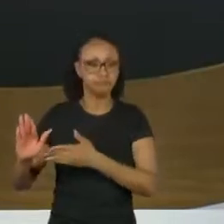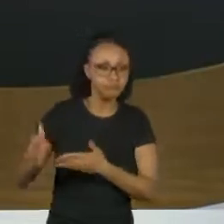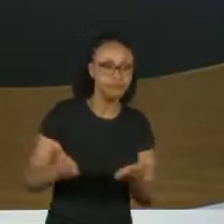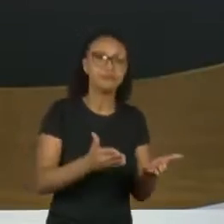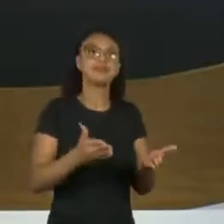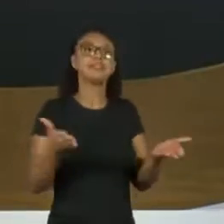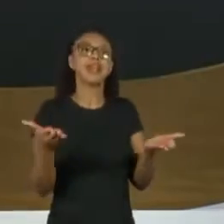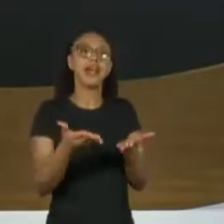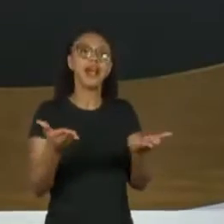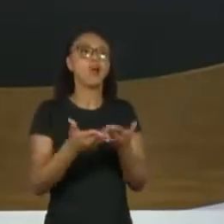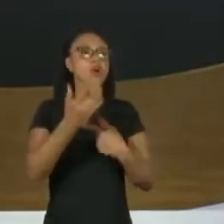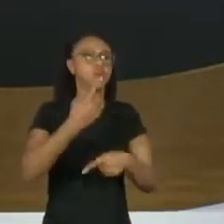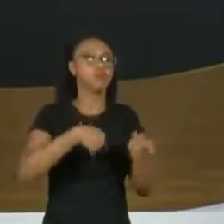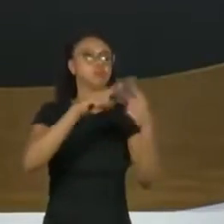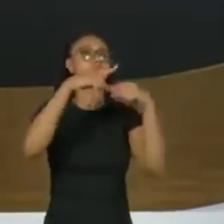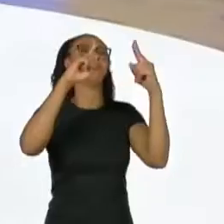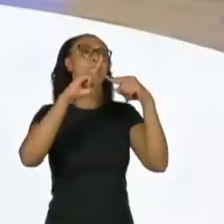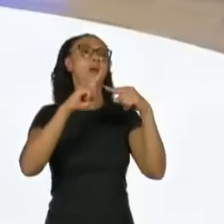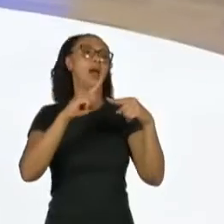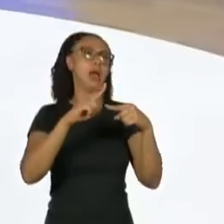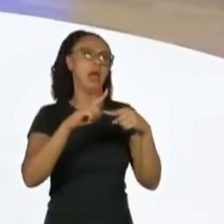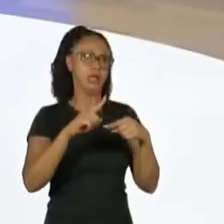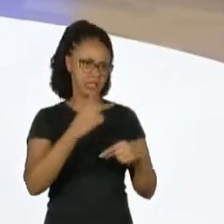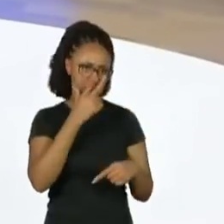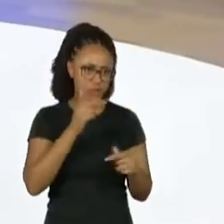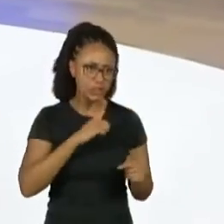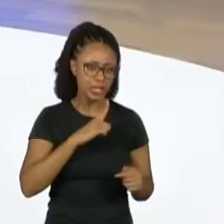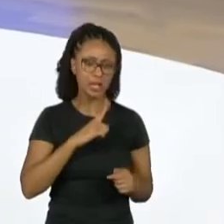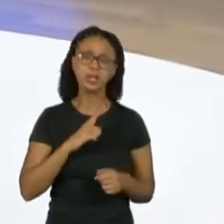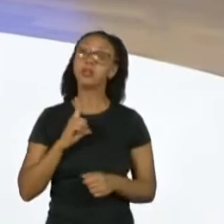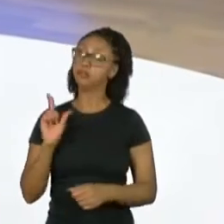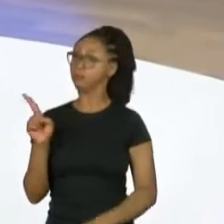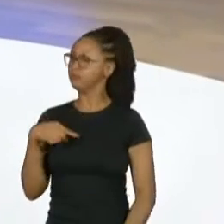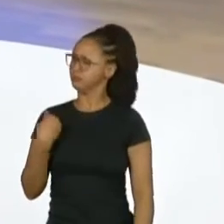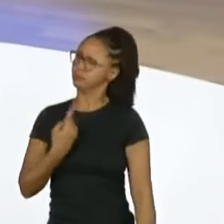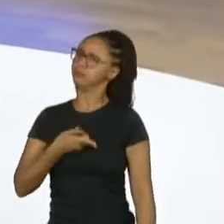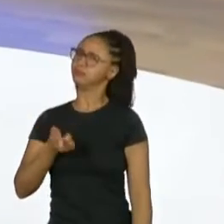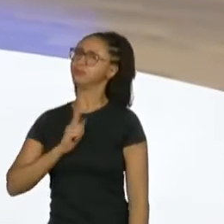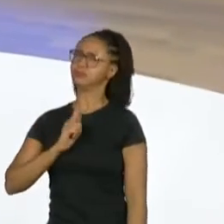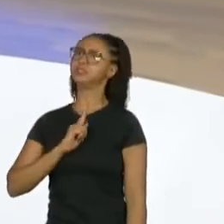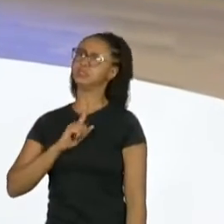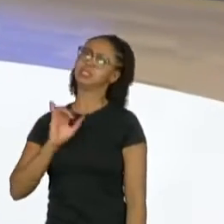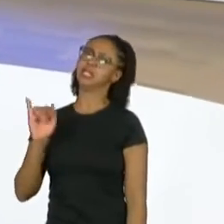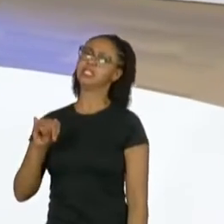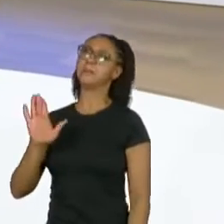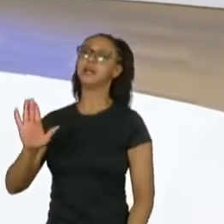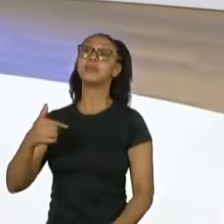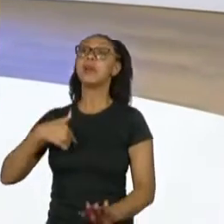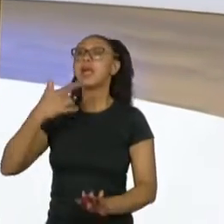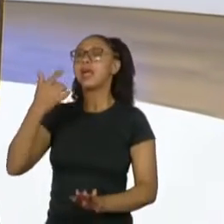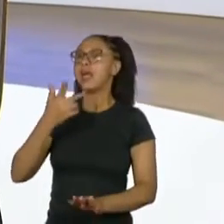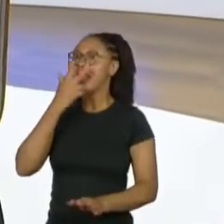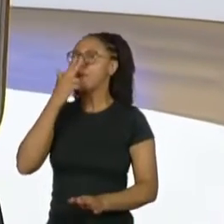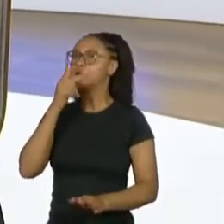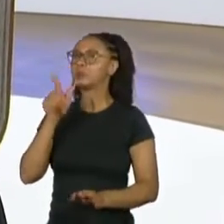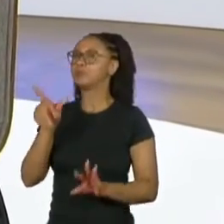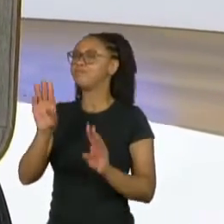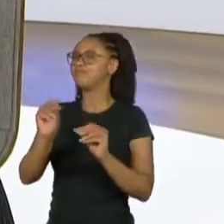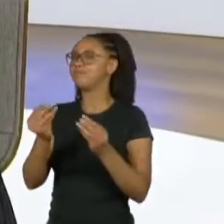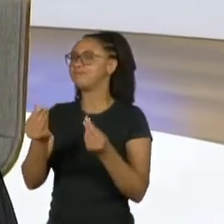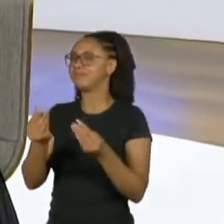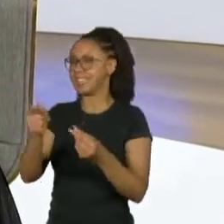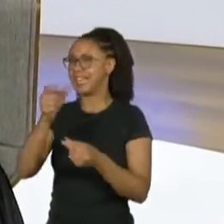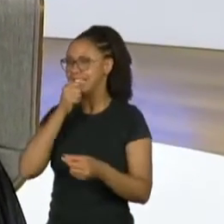conquista? Temos, temos histórias, sim, para contar. Mas eu, assim, eu não sei se eu me expressei bem nessa